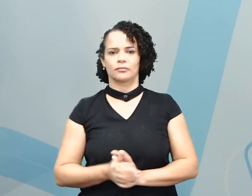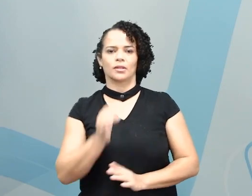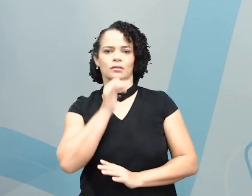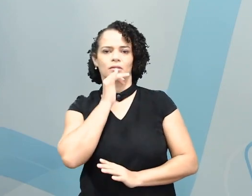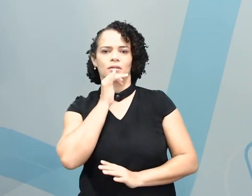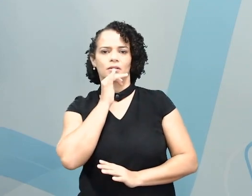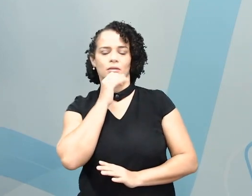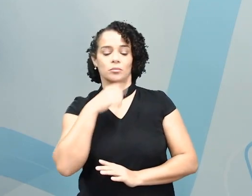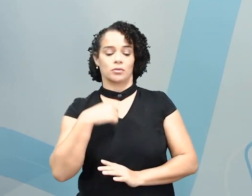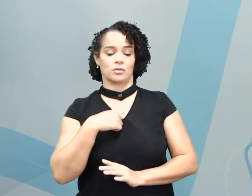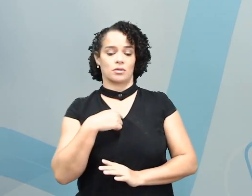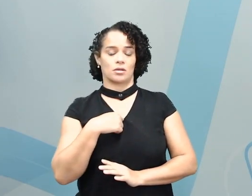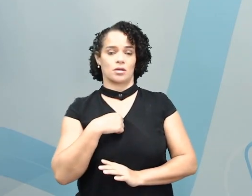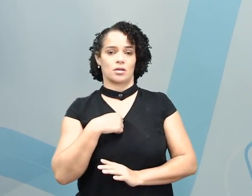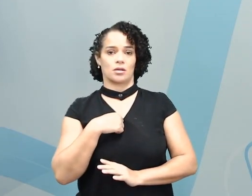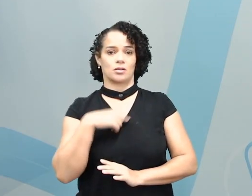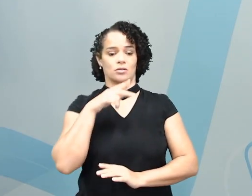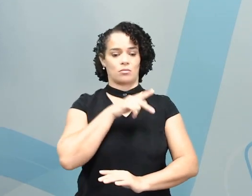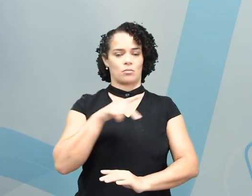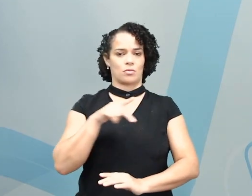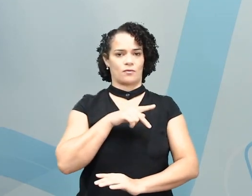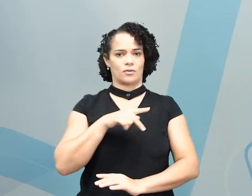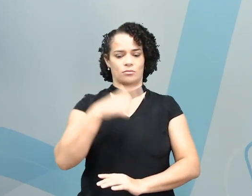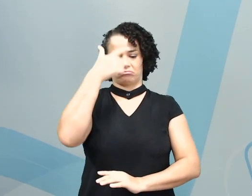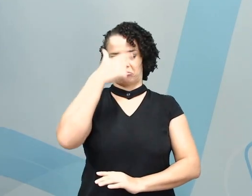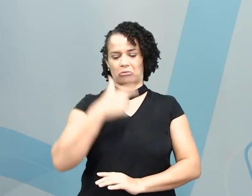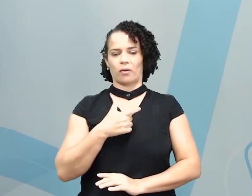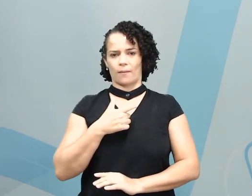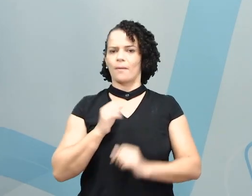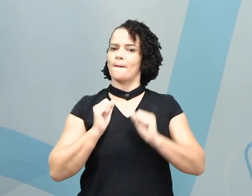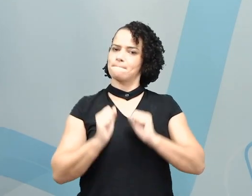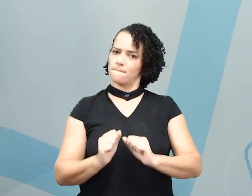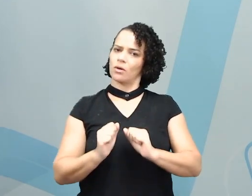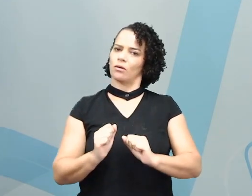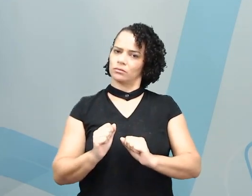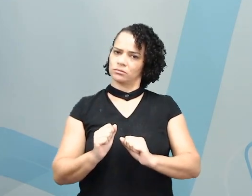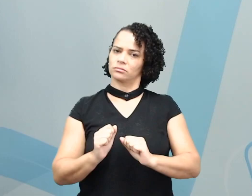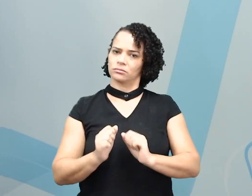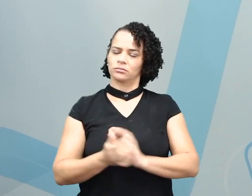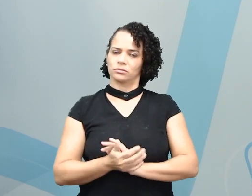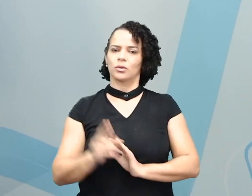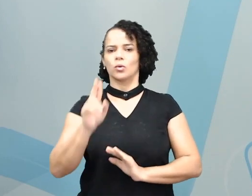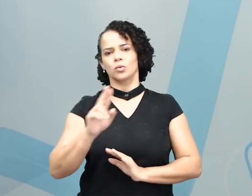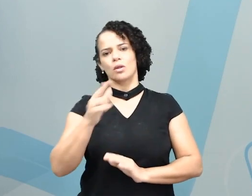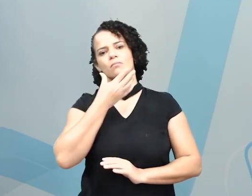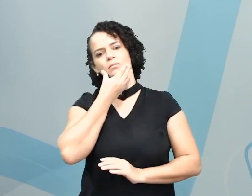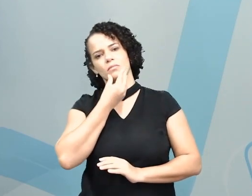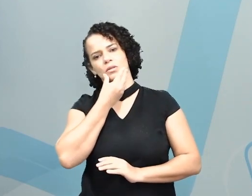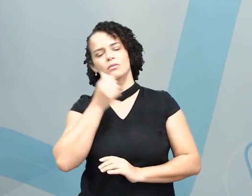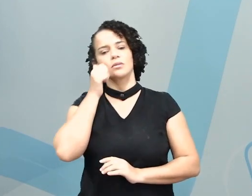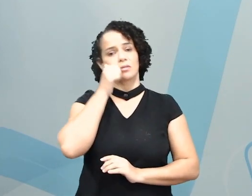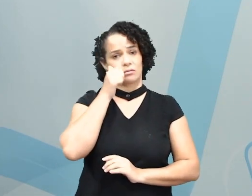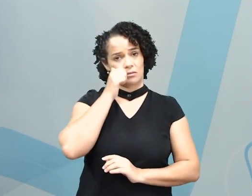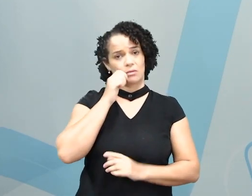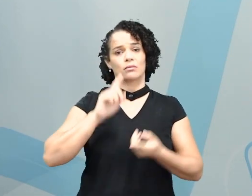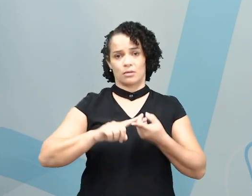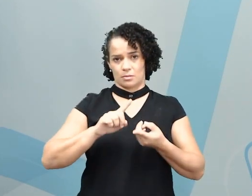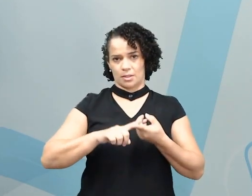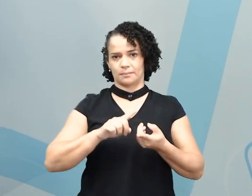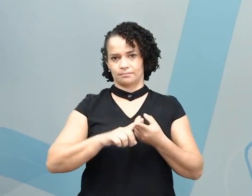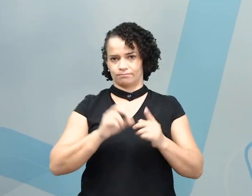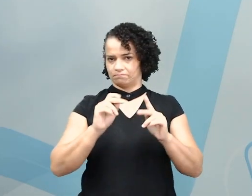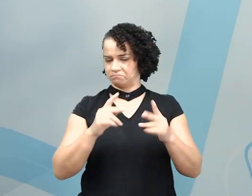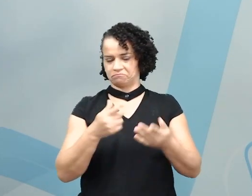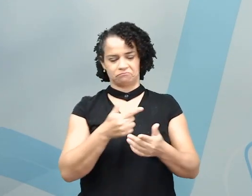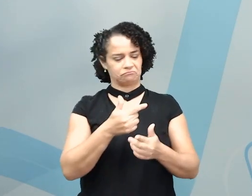quando eu digo que eu sou teacher, eu posso usar teacher tanto para o masculino quanto para o feminino,